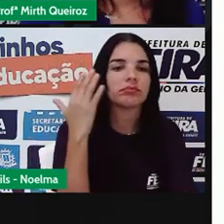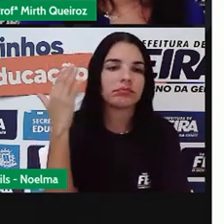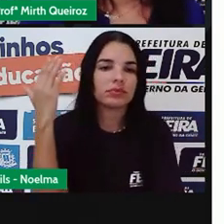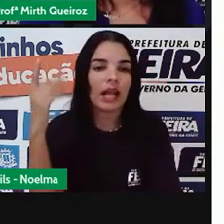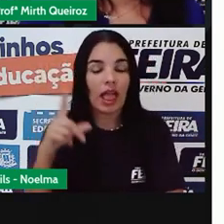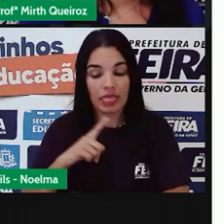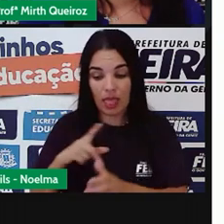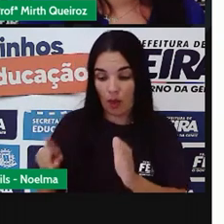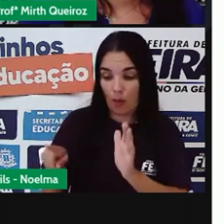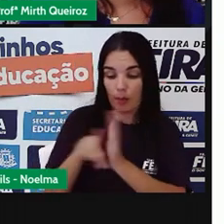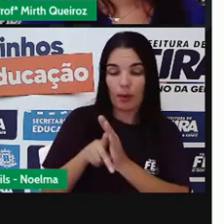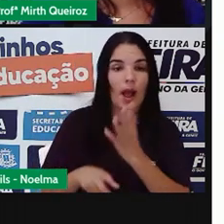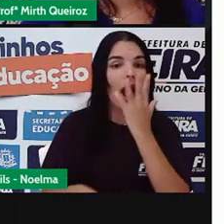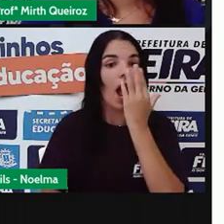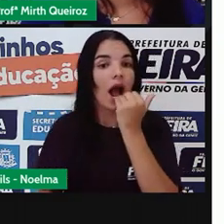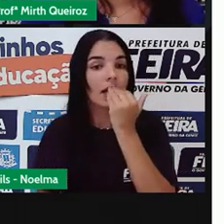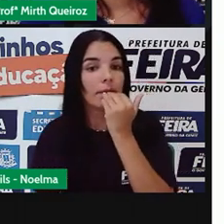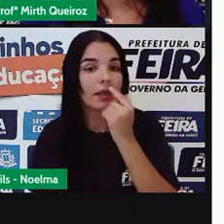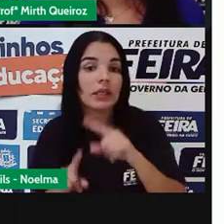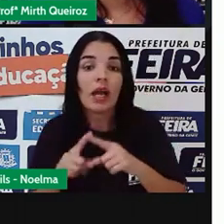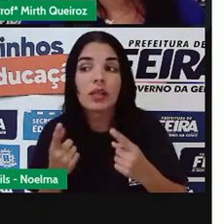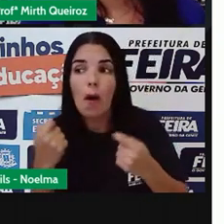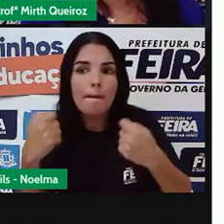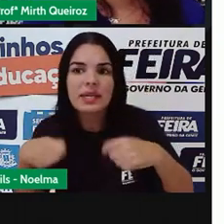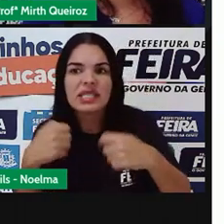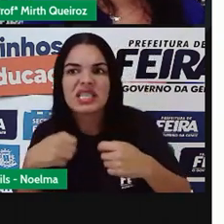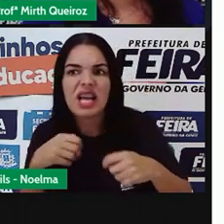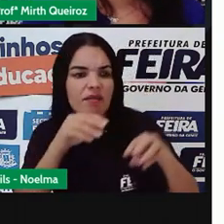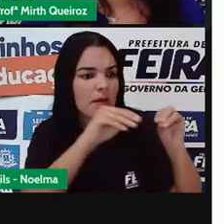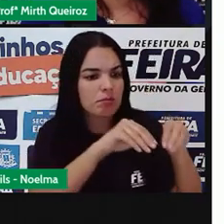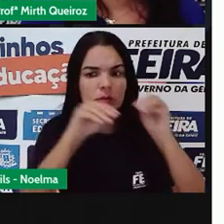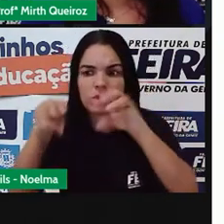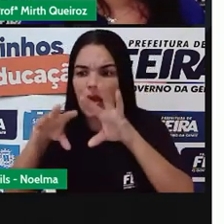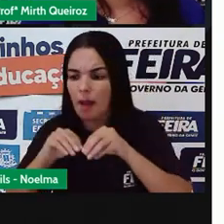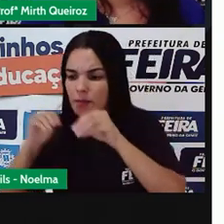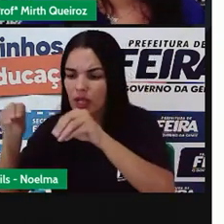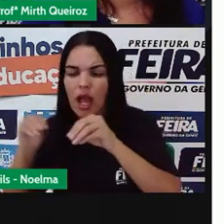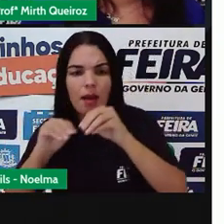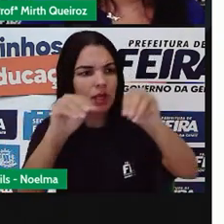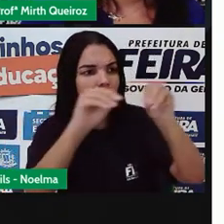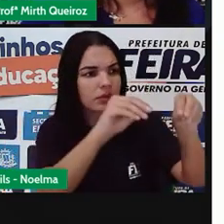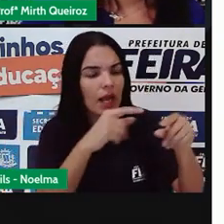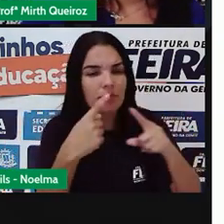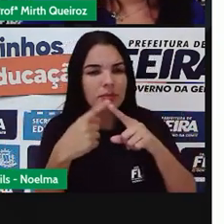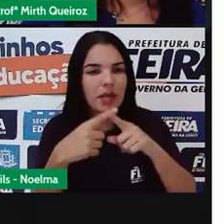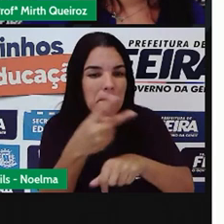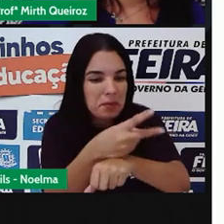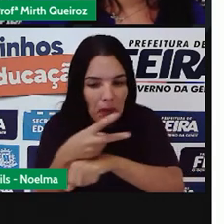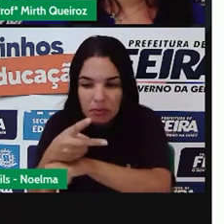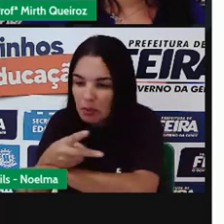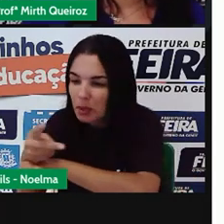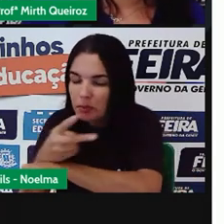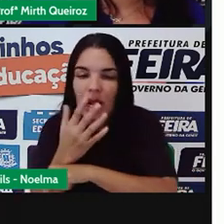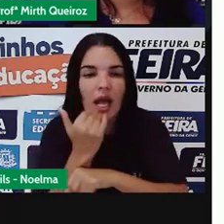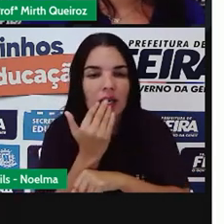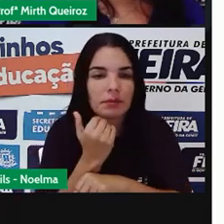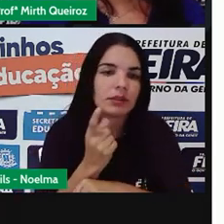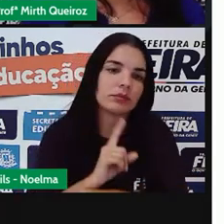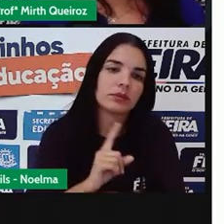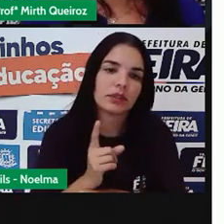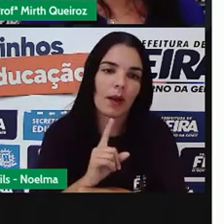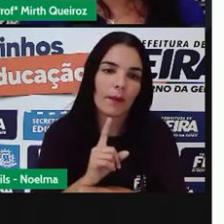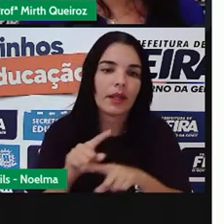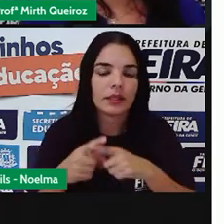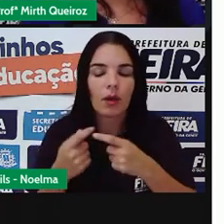Então, não era mais necessário ficarmos voltando de um local para outro, à procura de alimentos, porque tinha como produzir o seu próprio